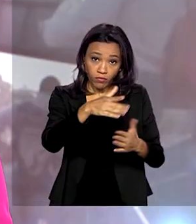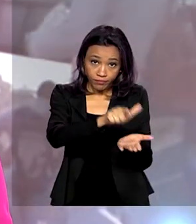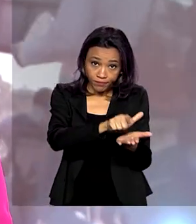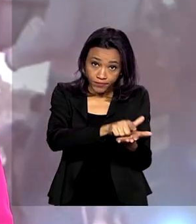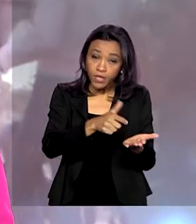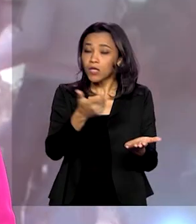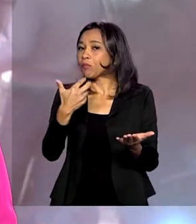no site do Inep.